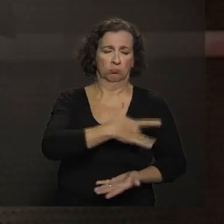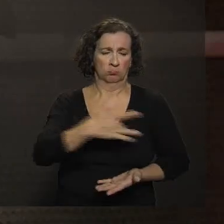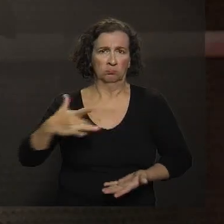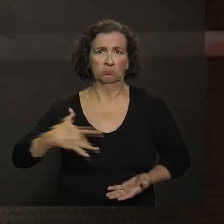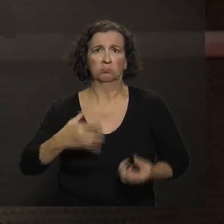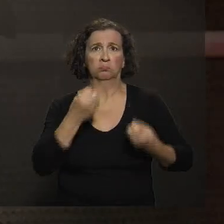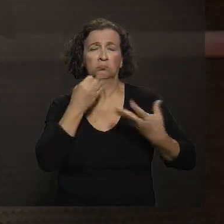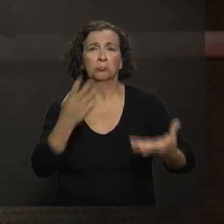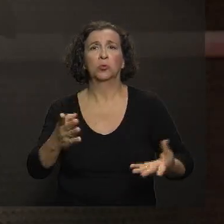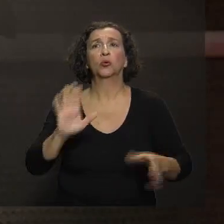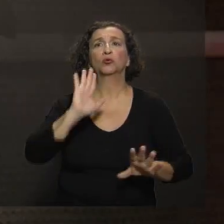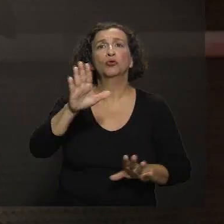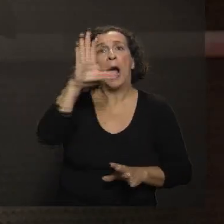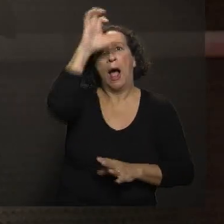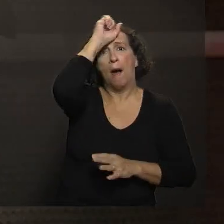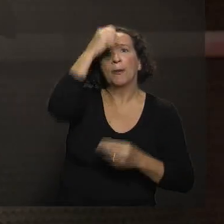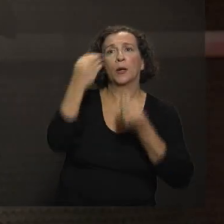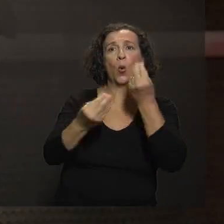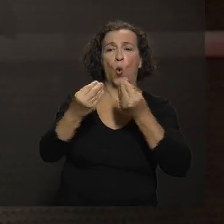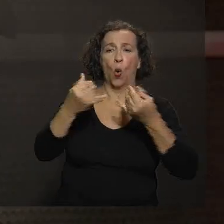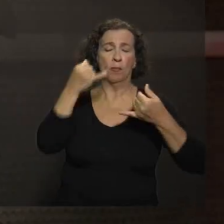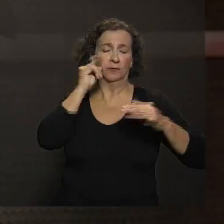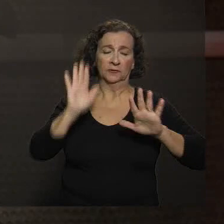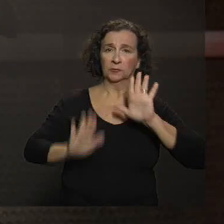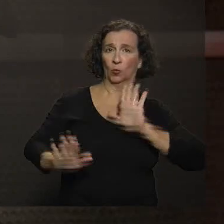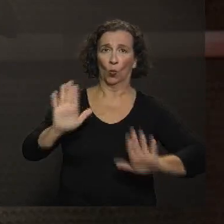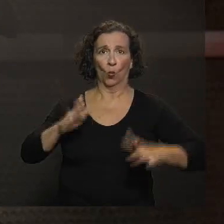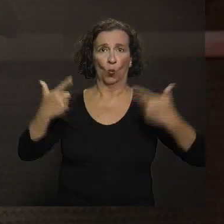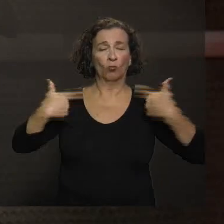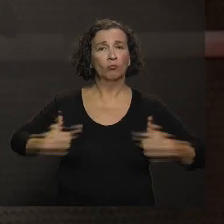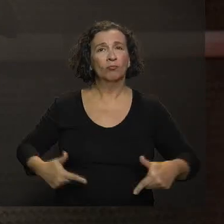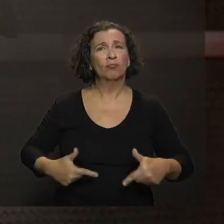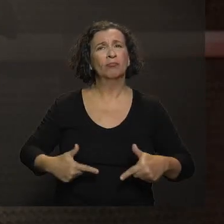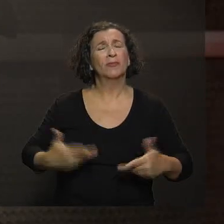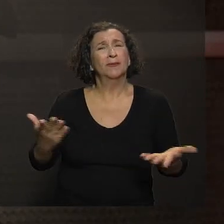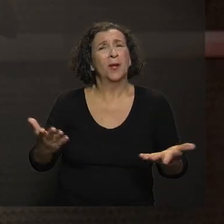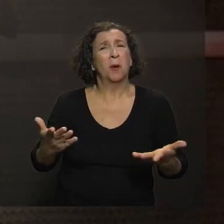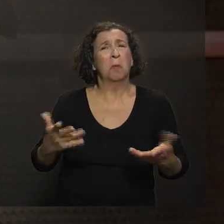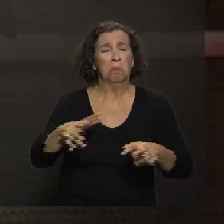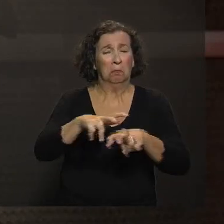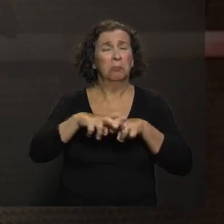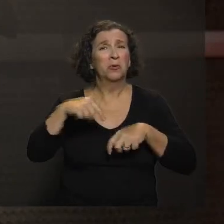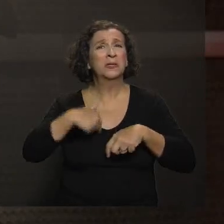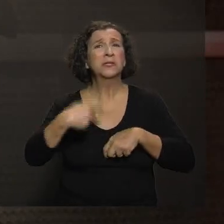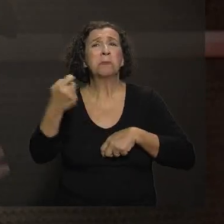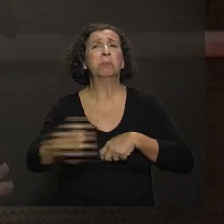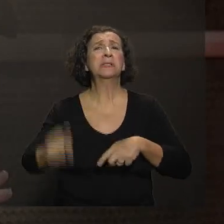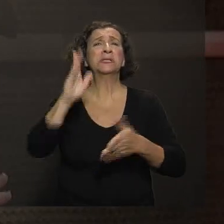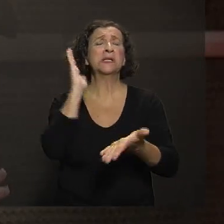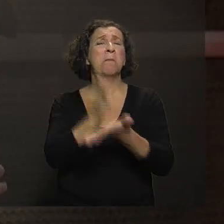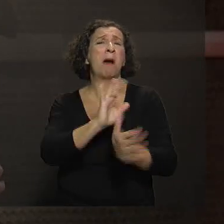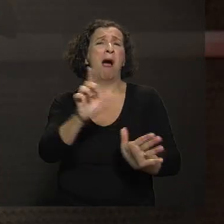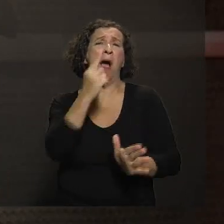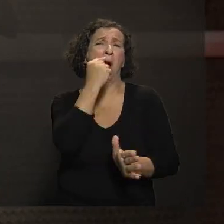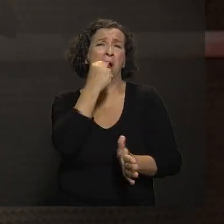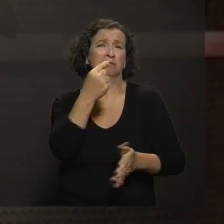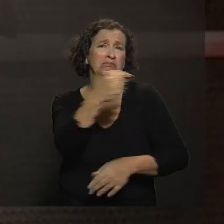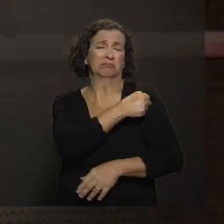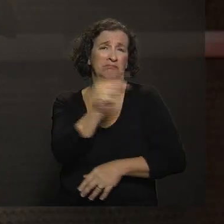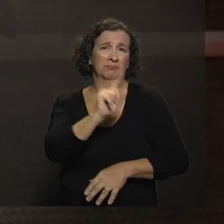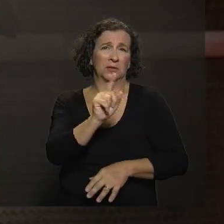noções de higiene e que, por isso, o uso da vacina já não seria mais justificado.